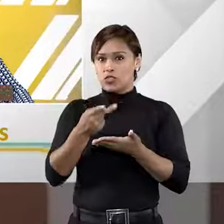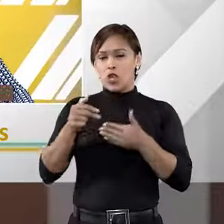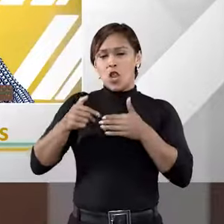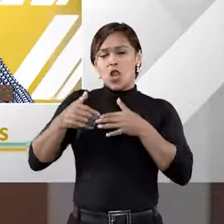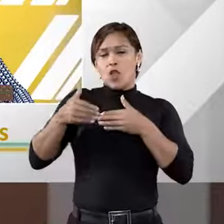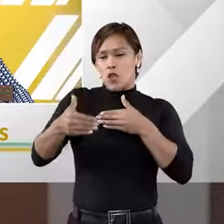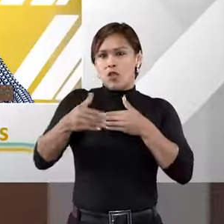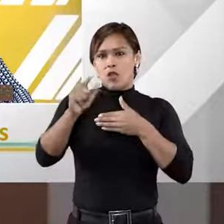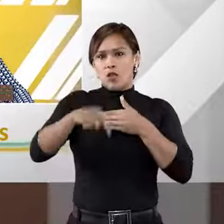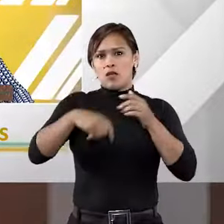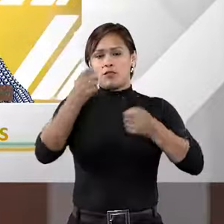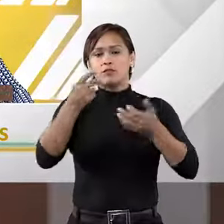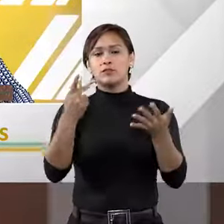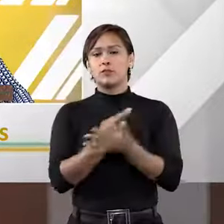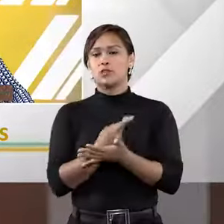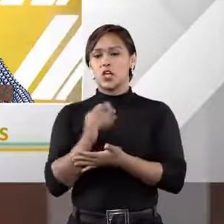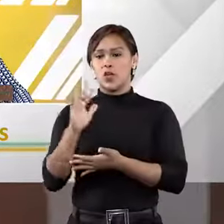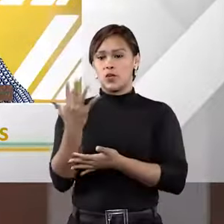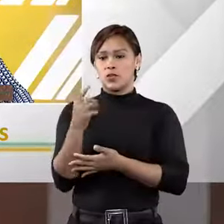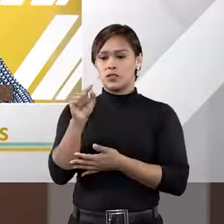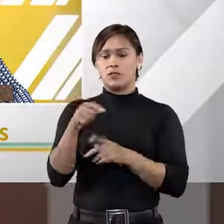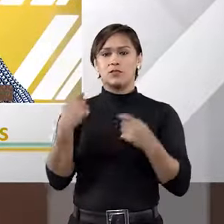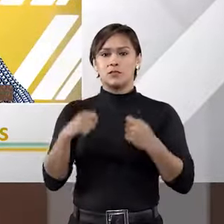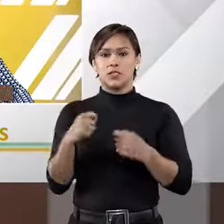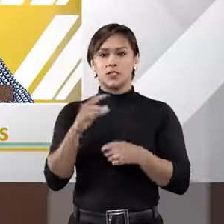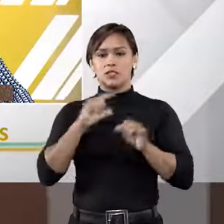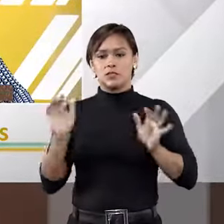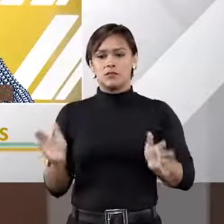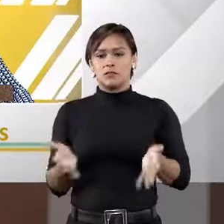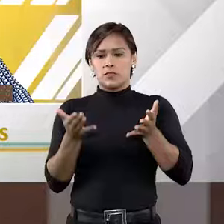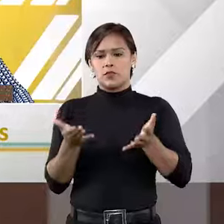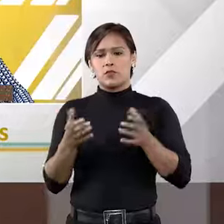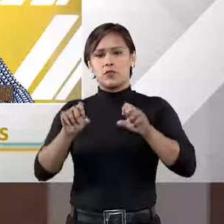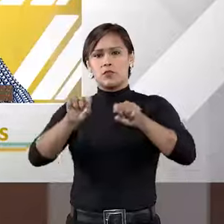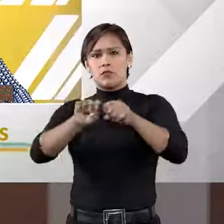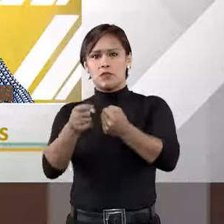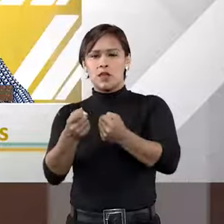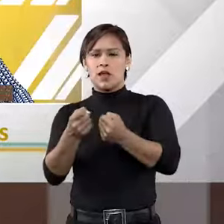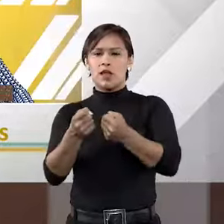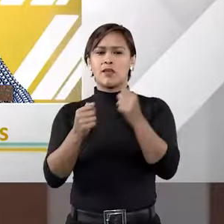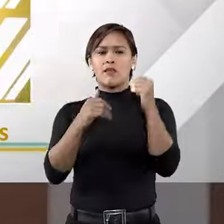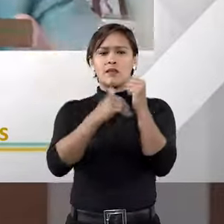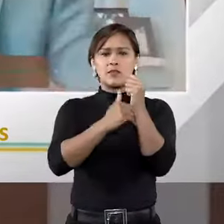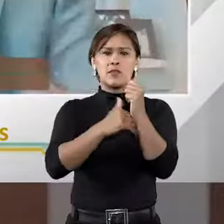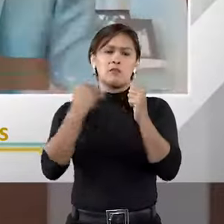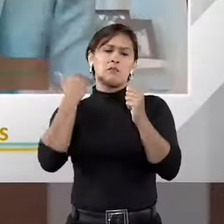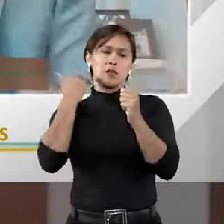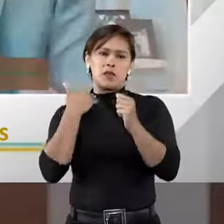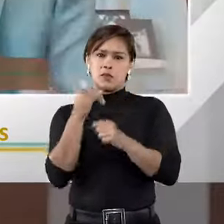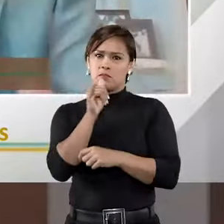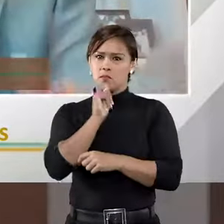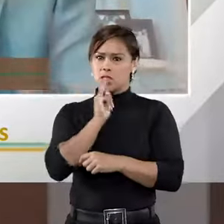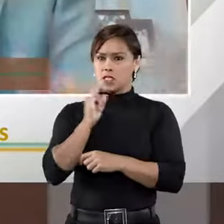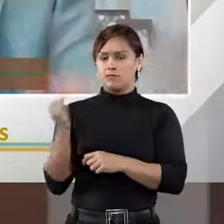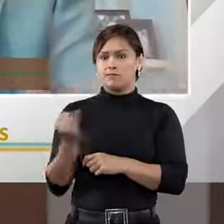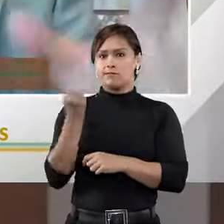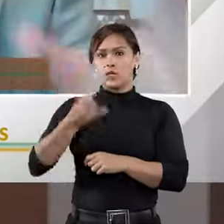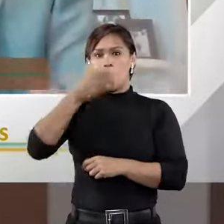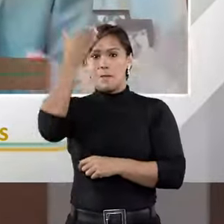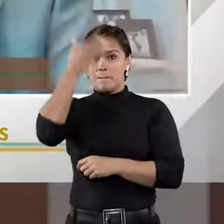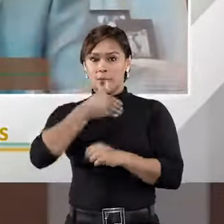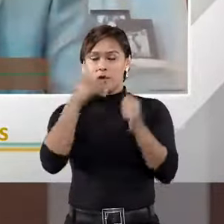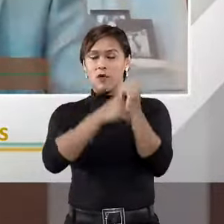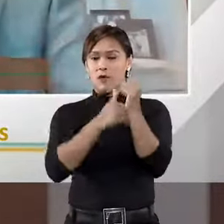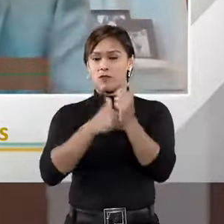bem longe? Então, vai funcionar assim, precisa promover uma quebra de sigilo bancário, se tornou relevante como prova uma